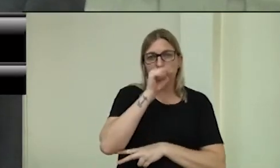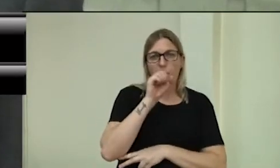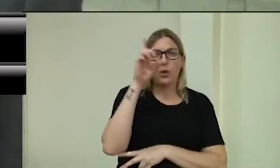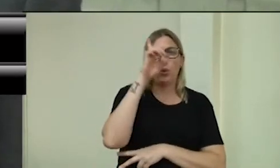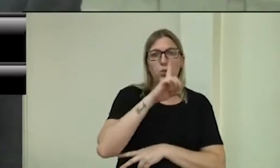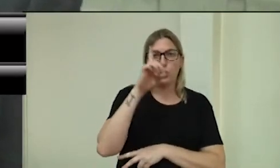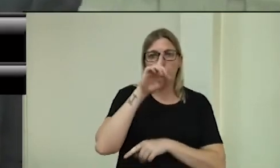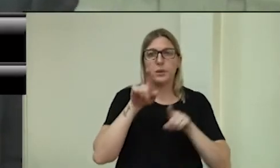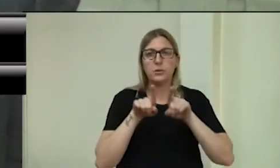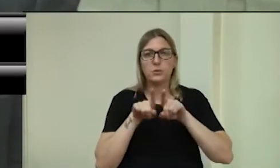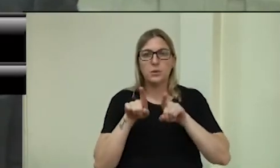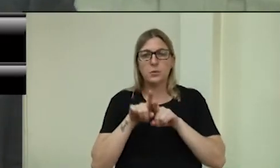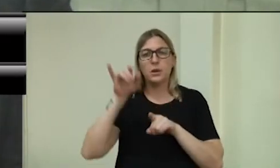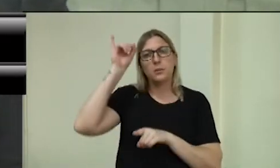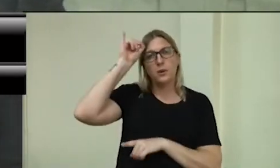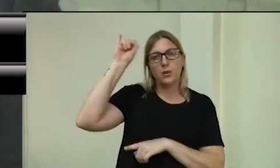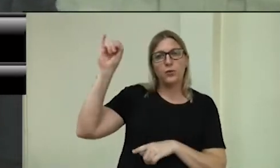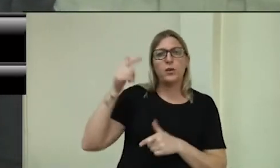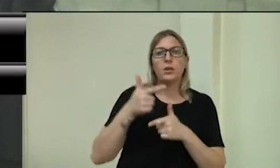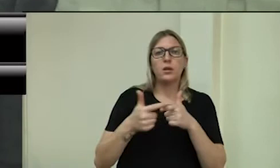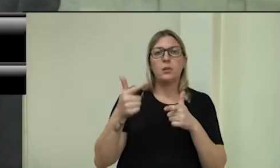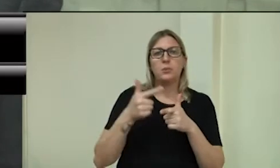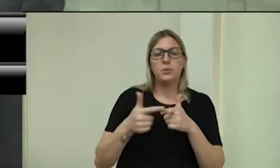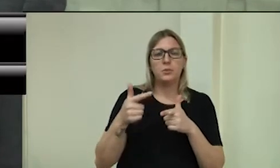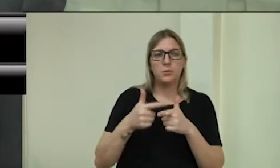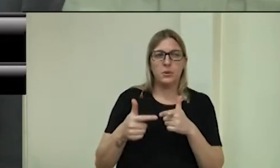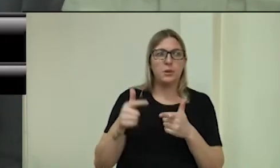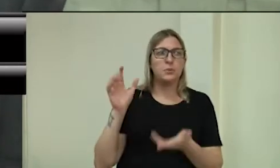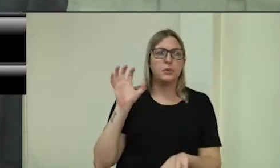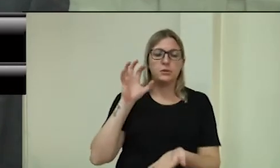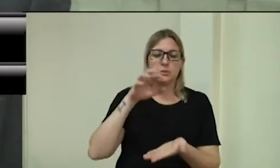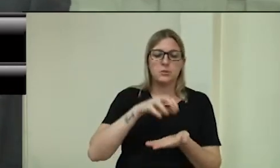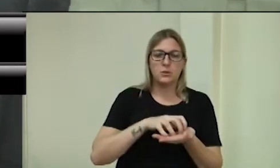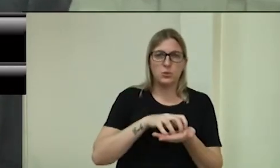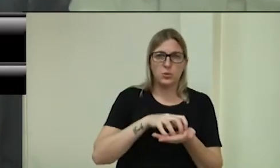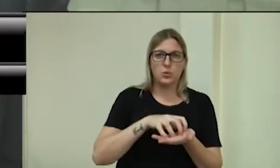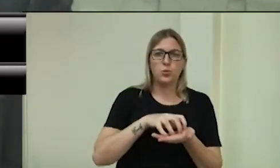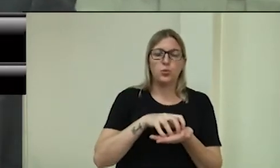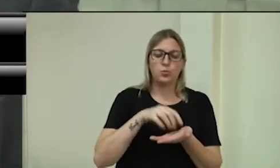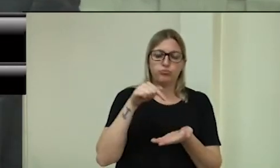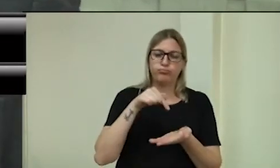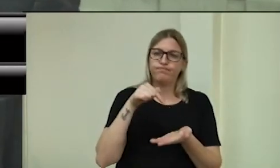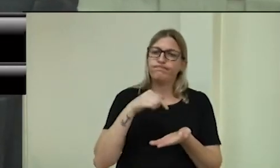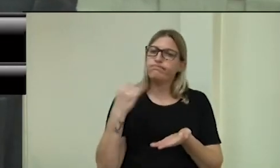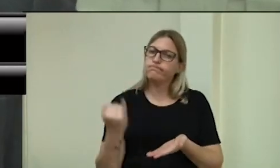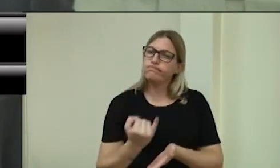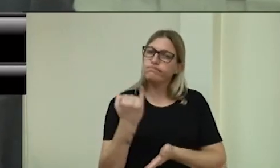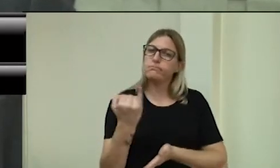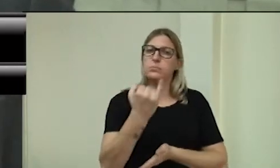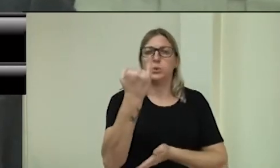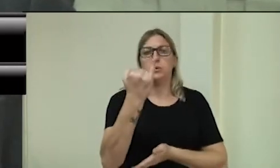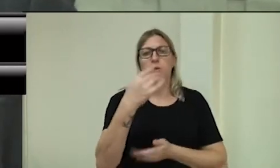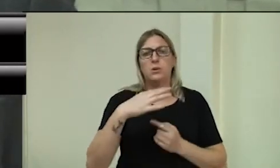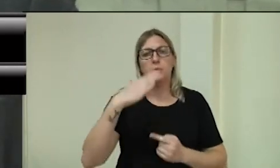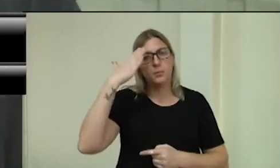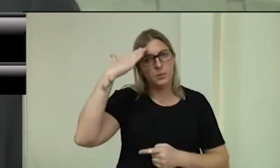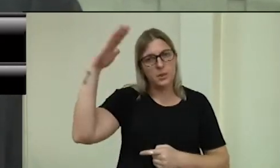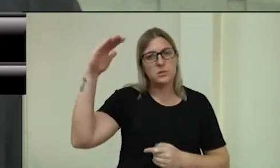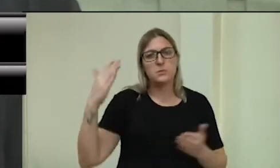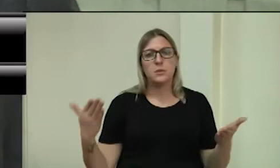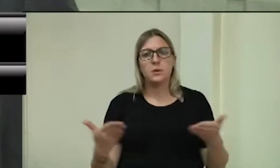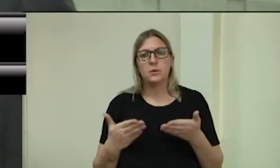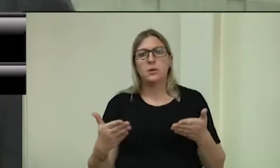para que a gente evite esse tipo de problema com esse setor tão importante também, principalmente nessa época aí.